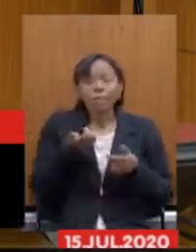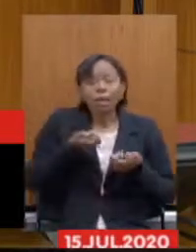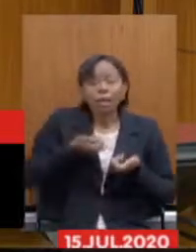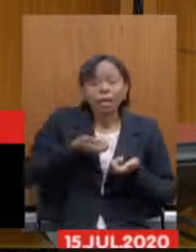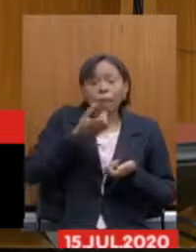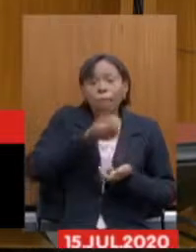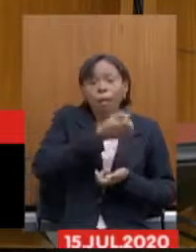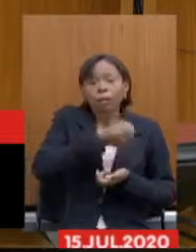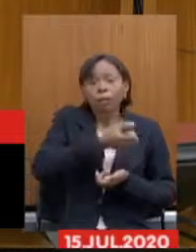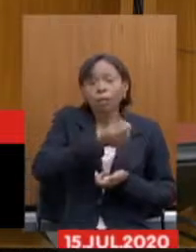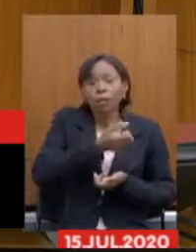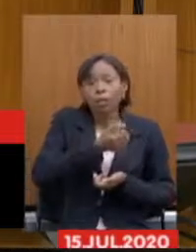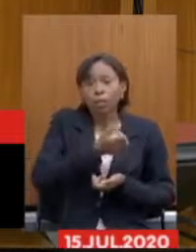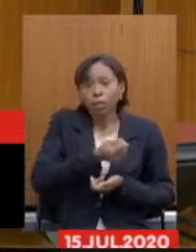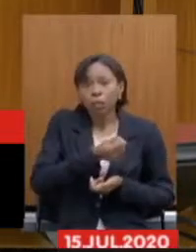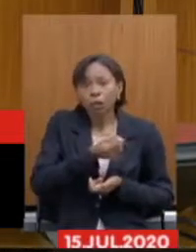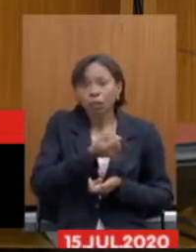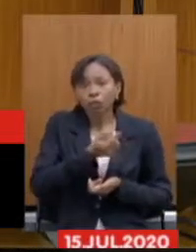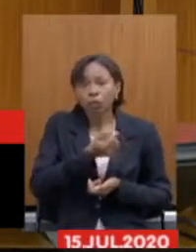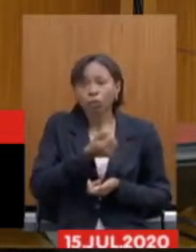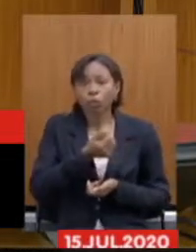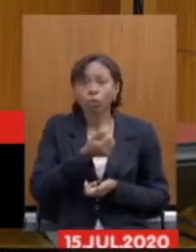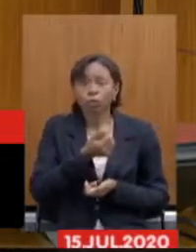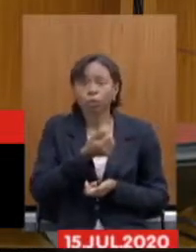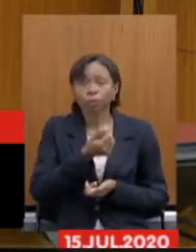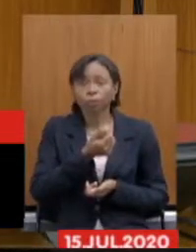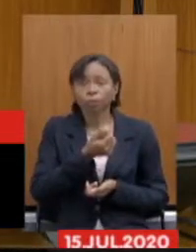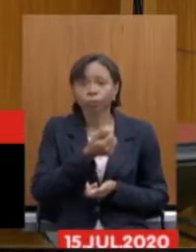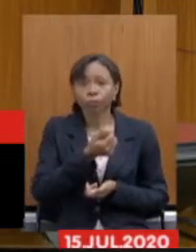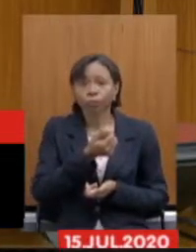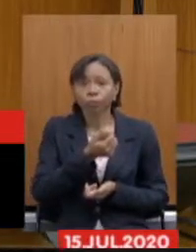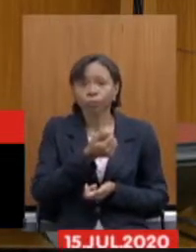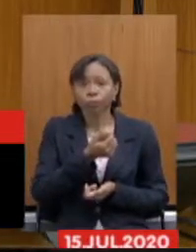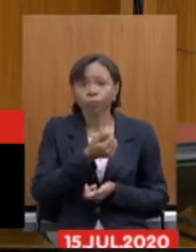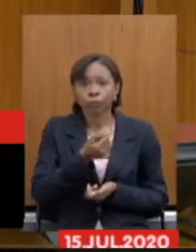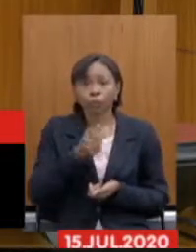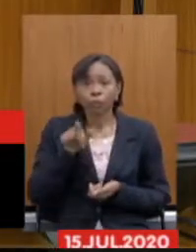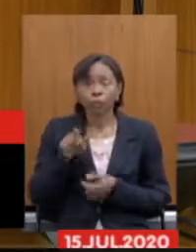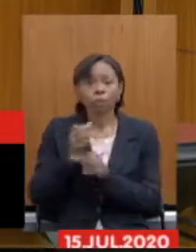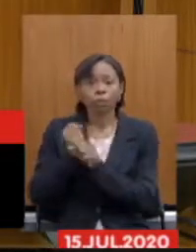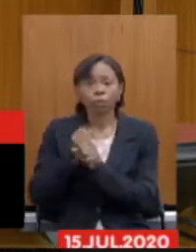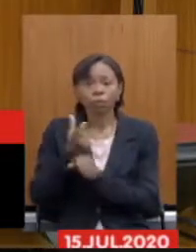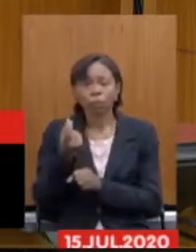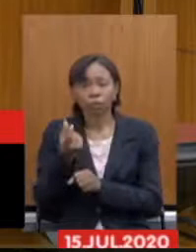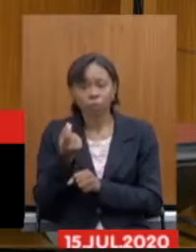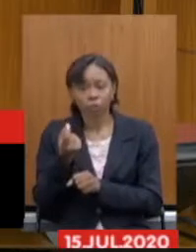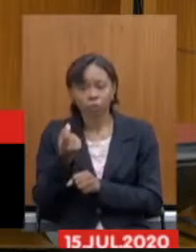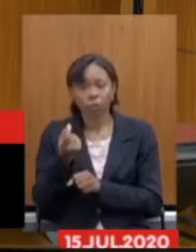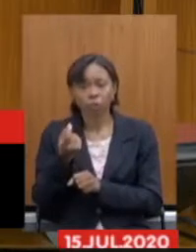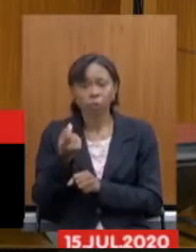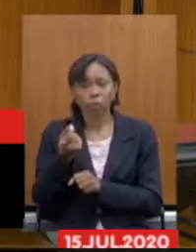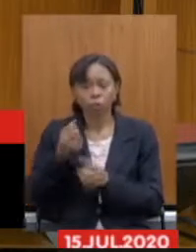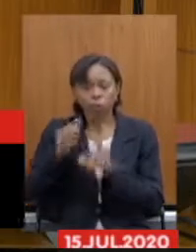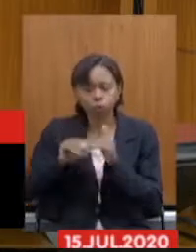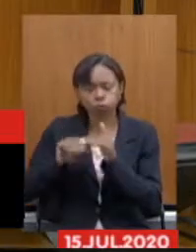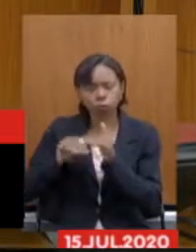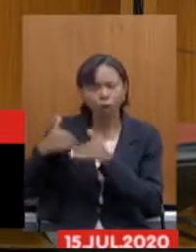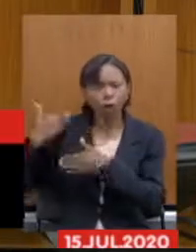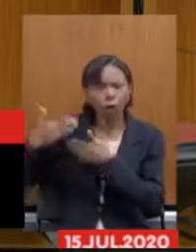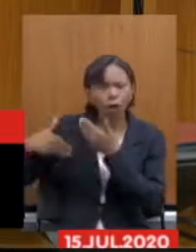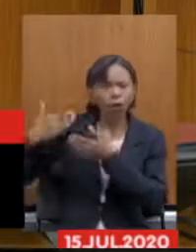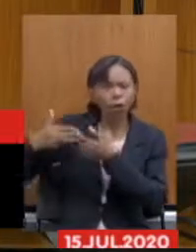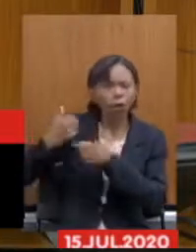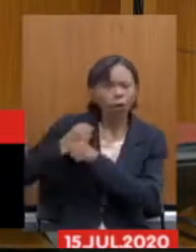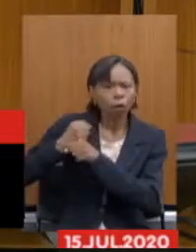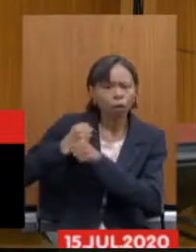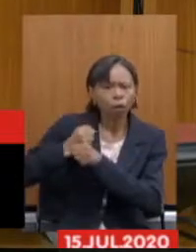Portanto, absolutamente desproporcional ao período contributivo, um servidor com 20 anos de contribuição, com uma longa história, com uma longa